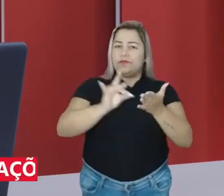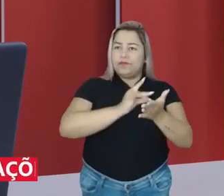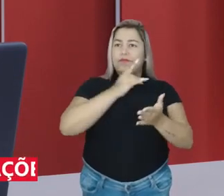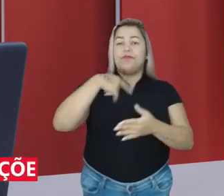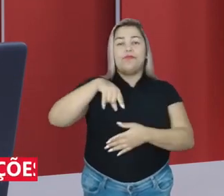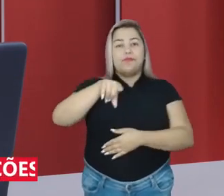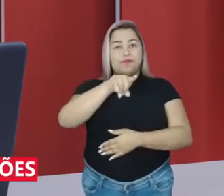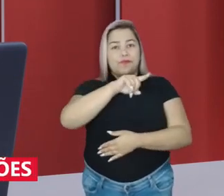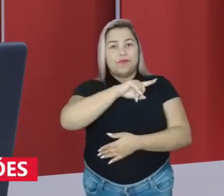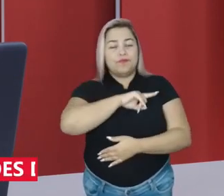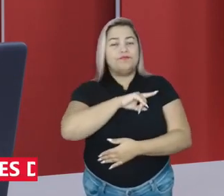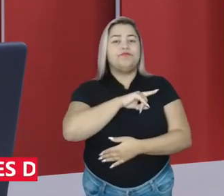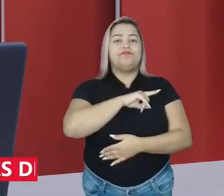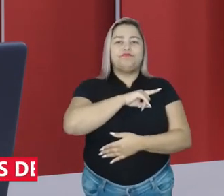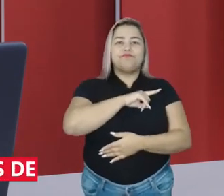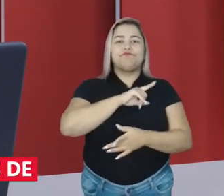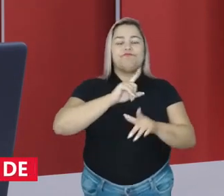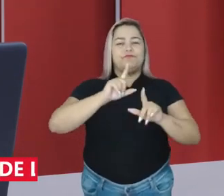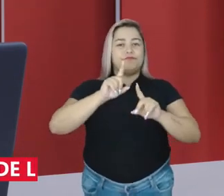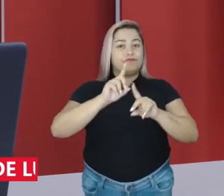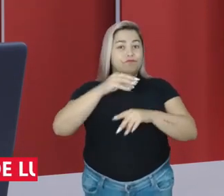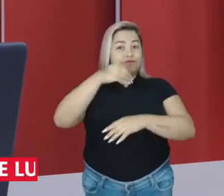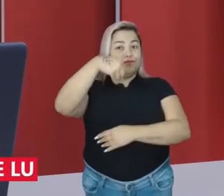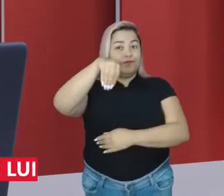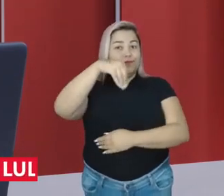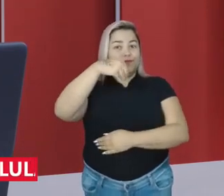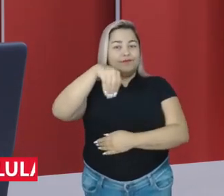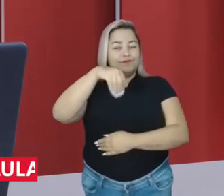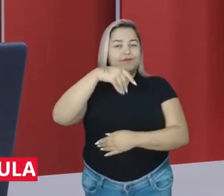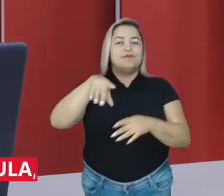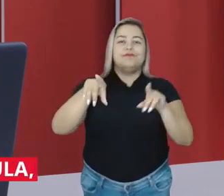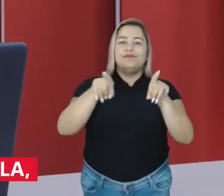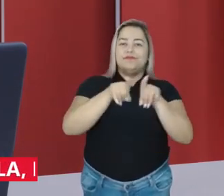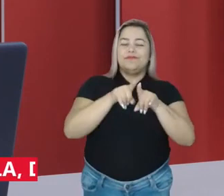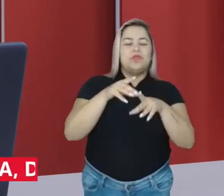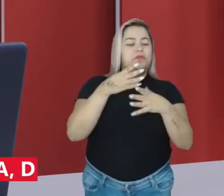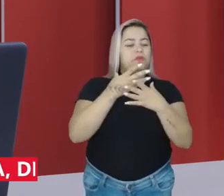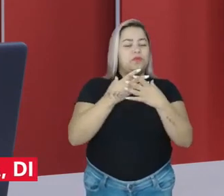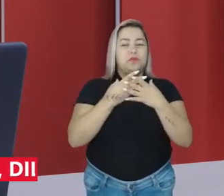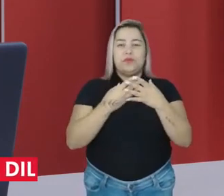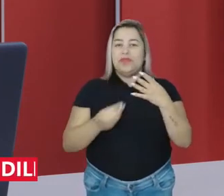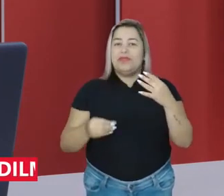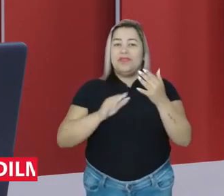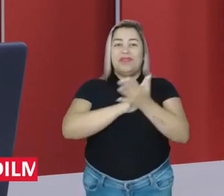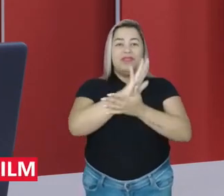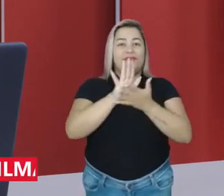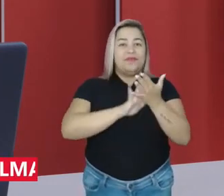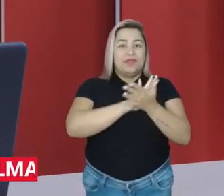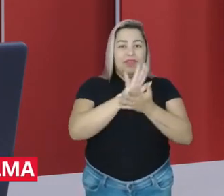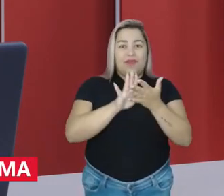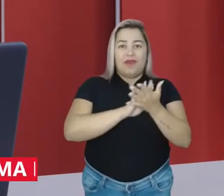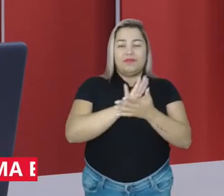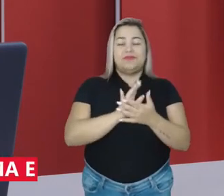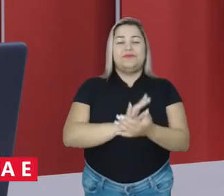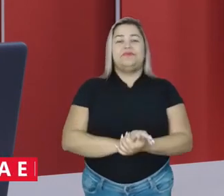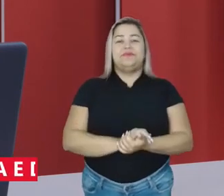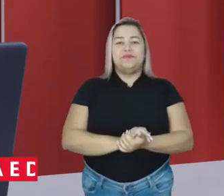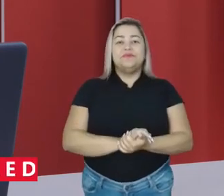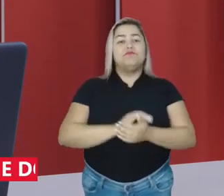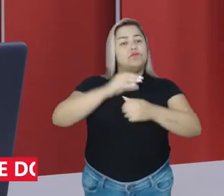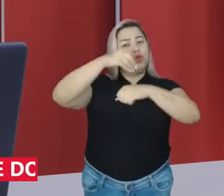nosso canal aqui na TV PT, ative o sininho de notificações pra você não perder nenhuma das nossas transmissões.